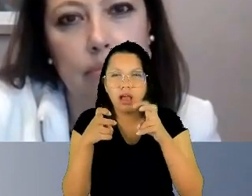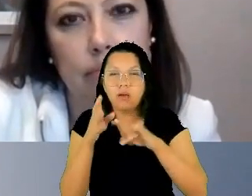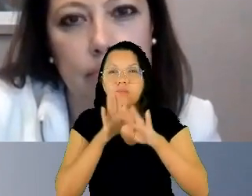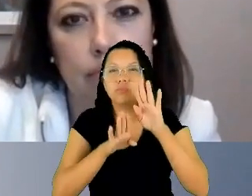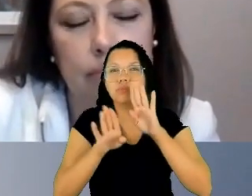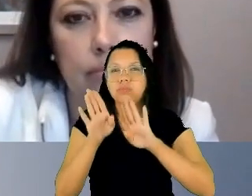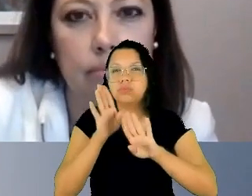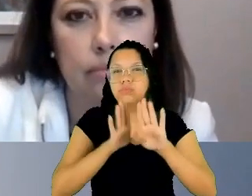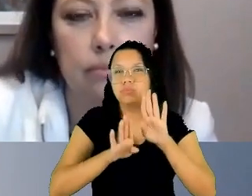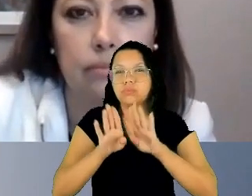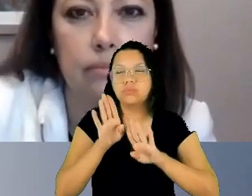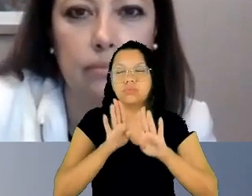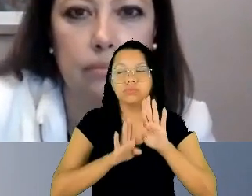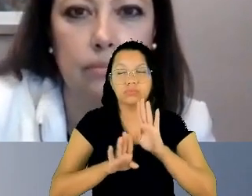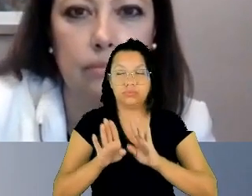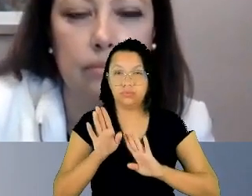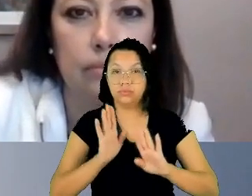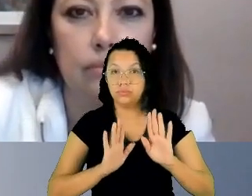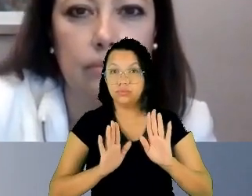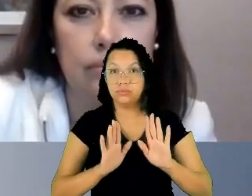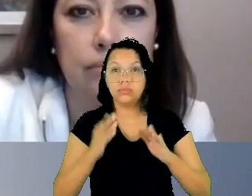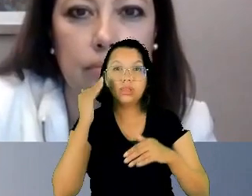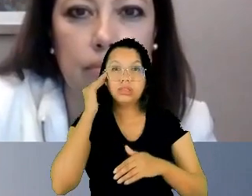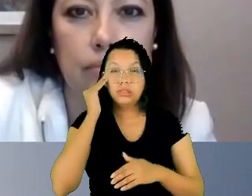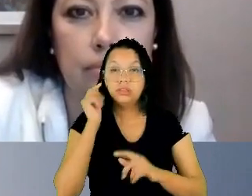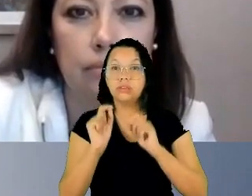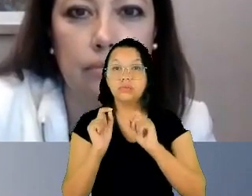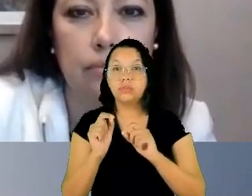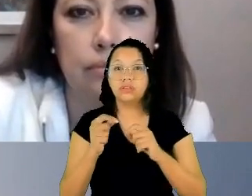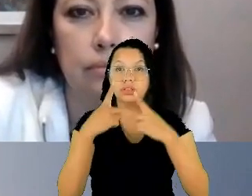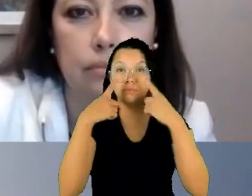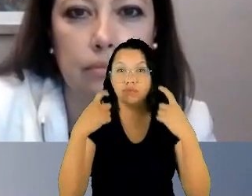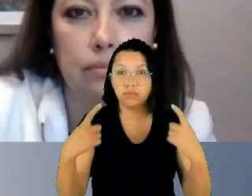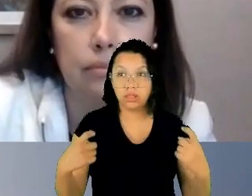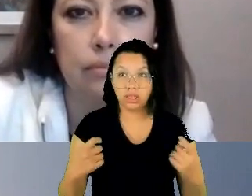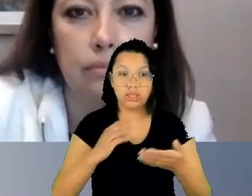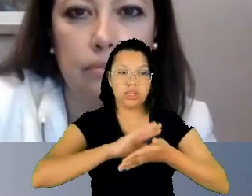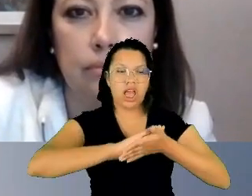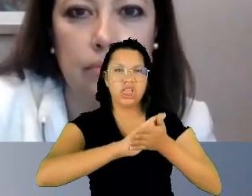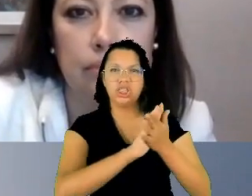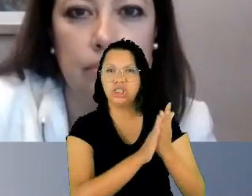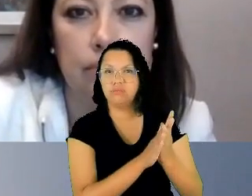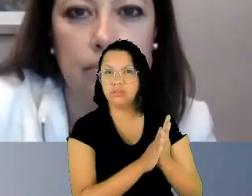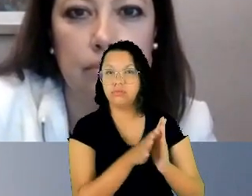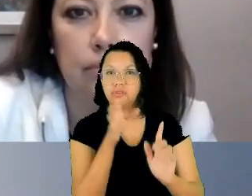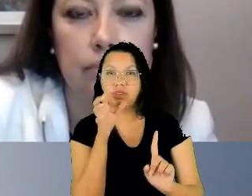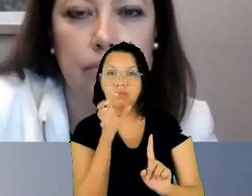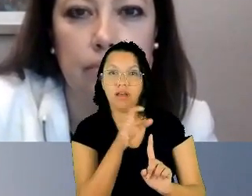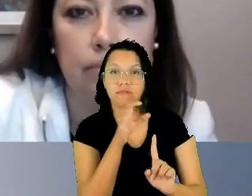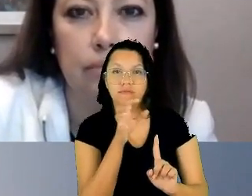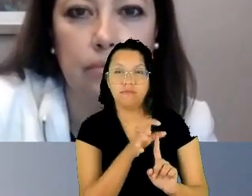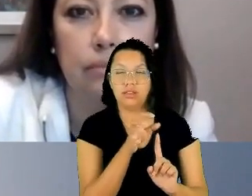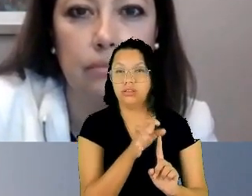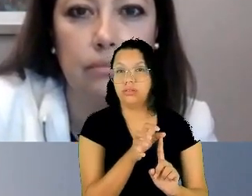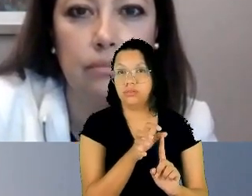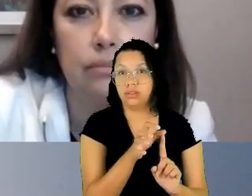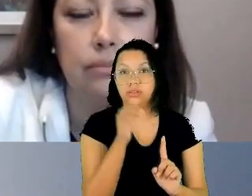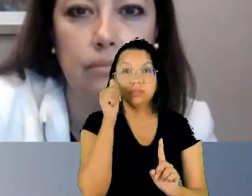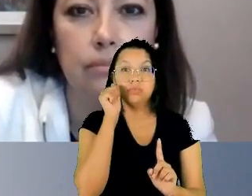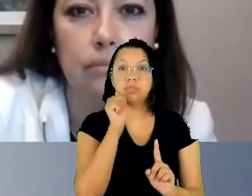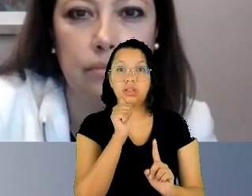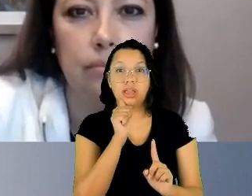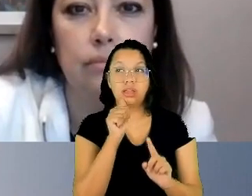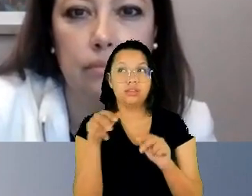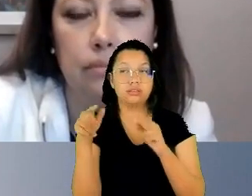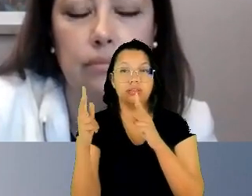entendendo que a violência e discinação não afeta, elas não afetam as mulheres de maneira igualitária. Então, temos